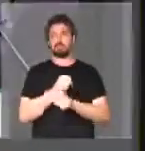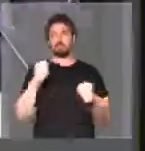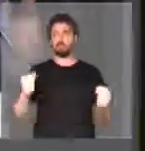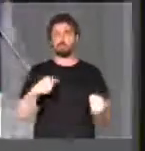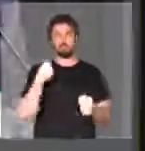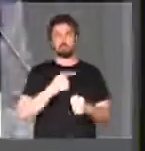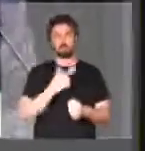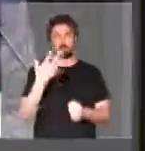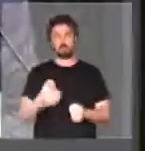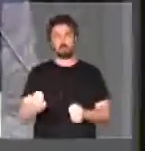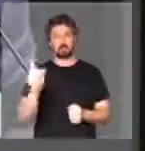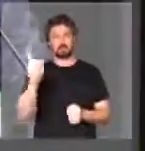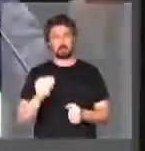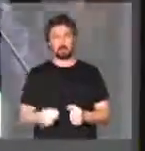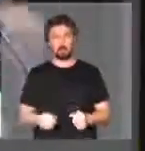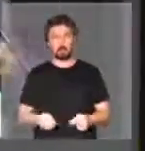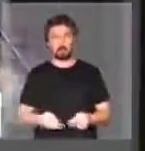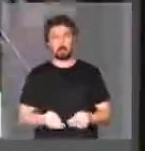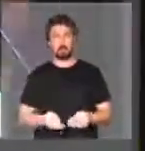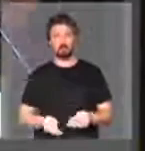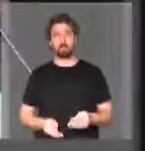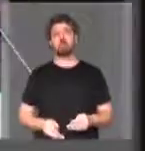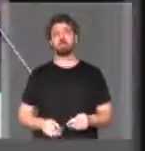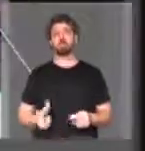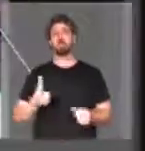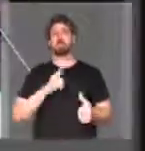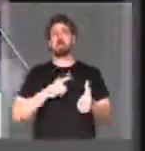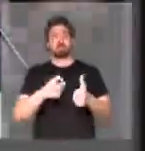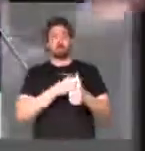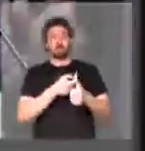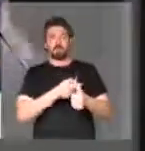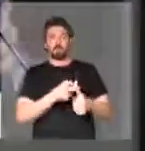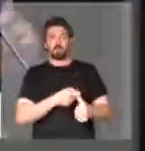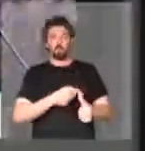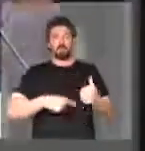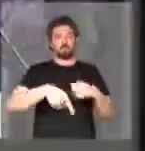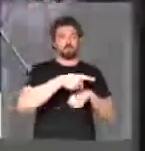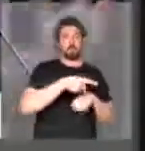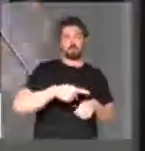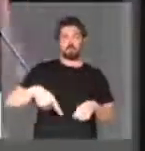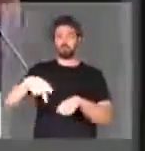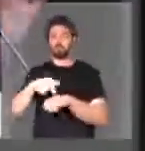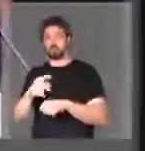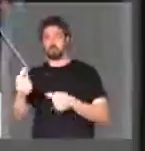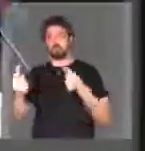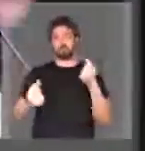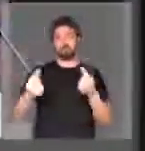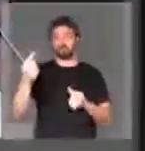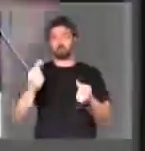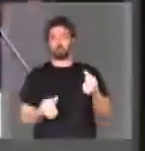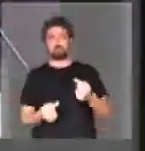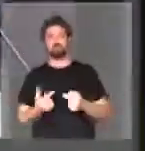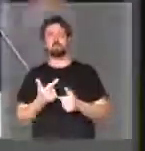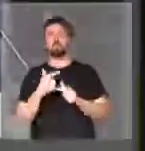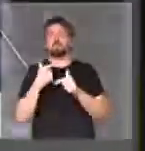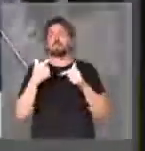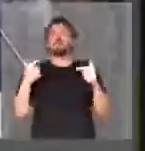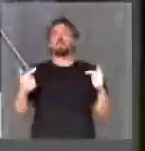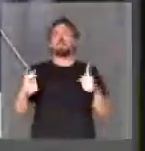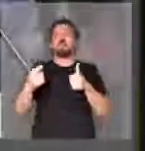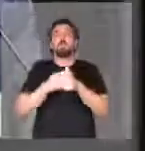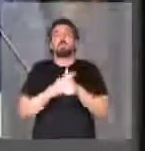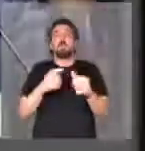é possível nós aceitarmos que exista uma dívida de um país com outro, ou de um com outro lado. Não existe